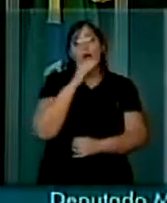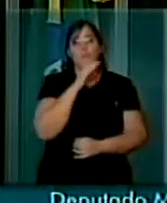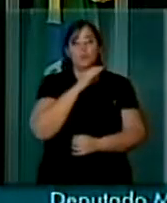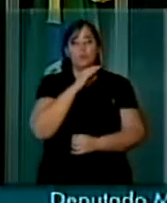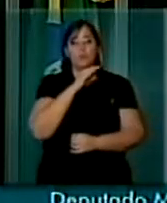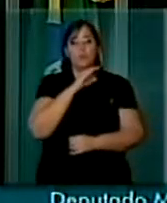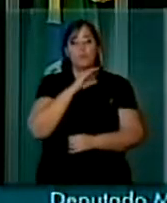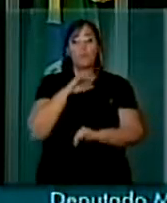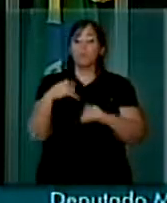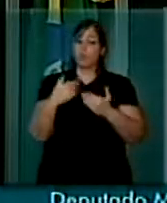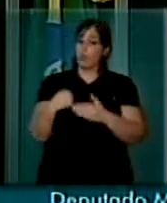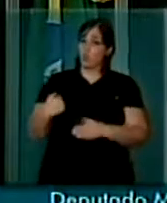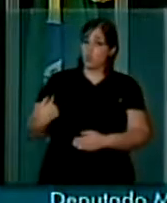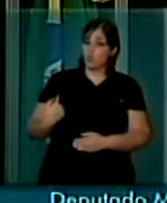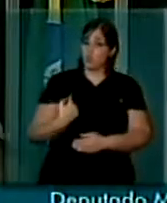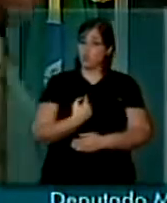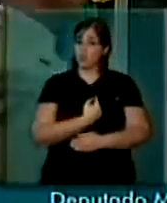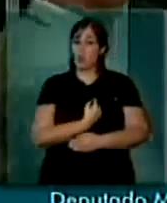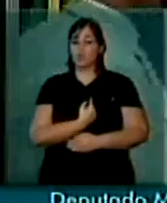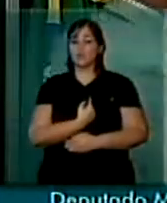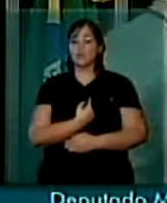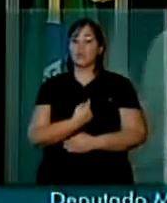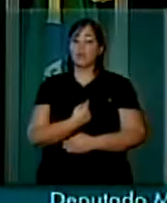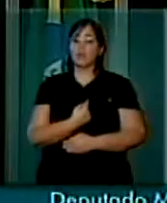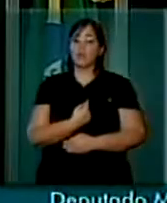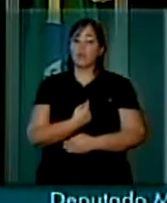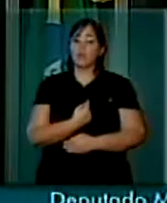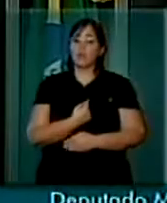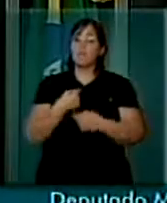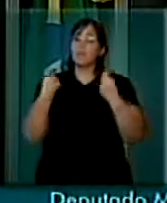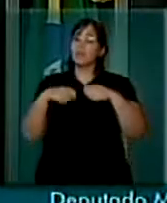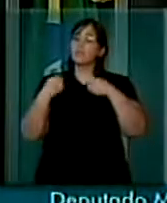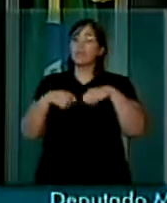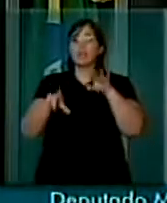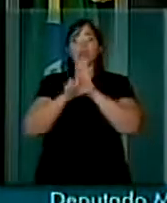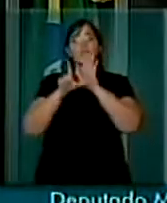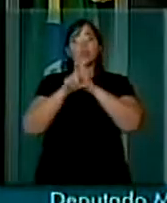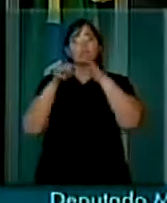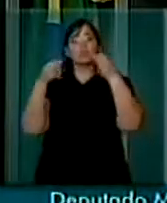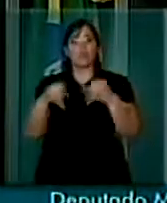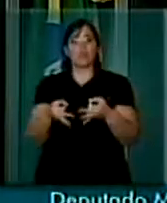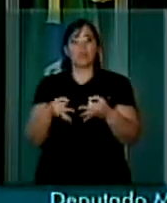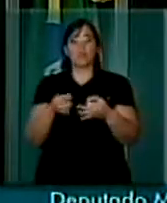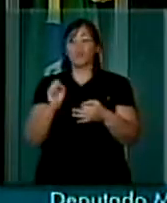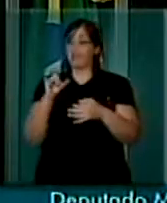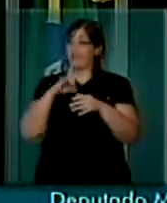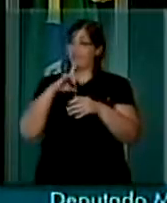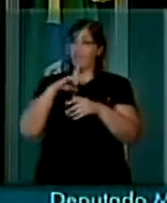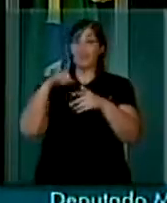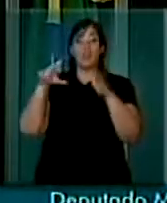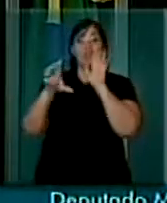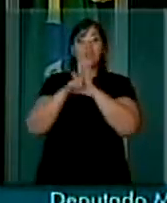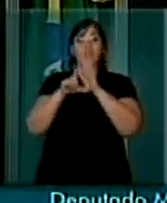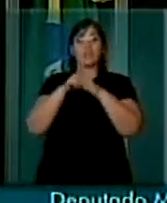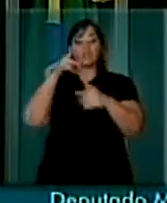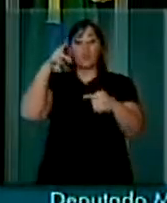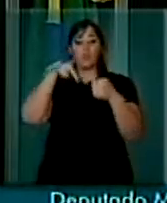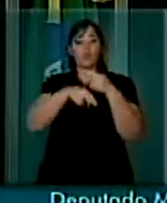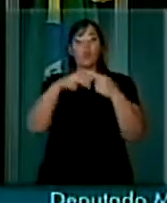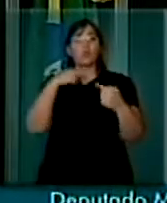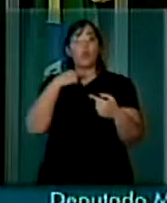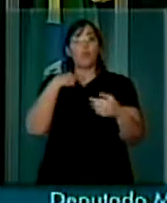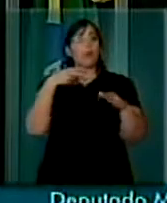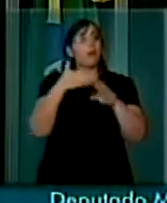Nós não podemos ter uma legislação que impeça o acesso à